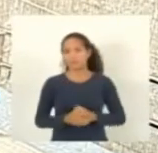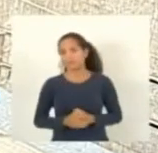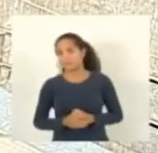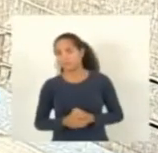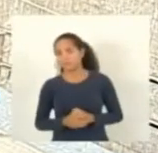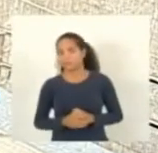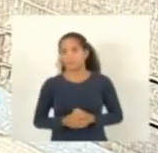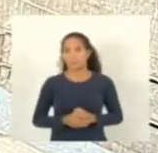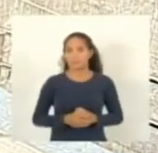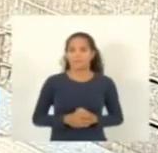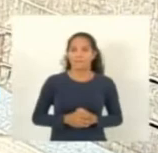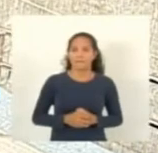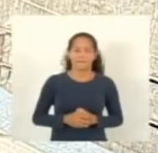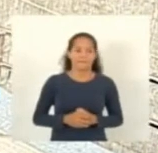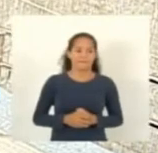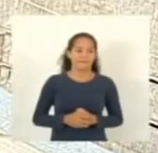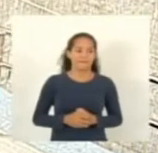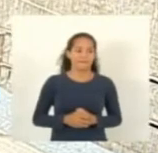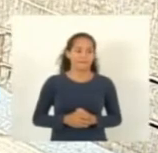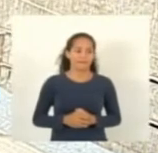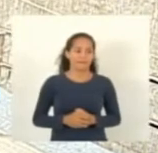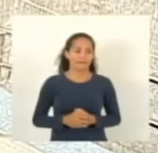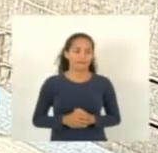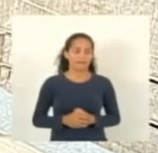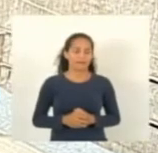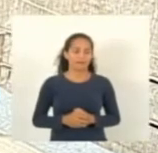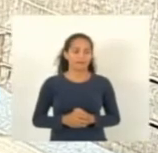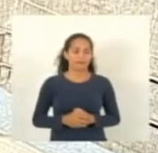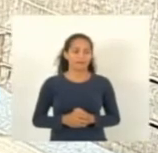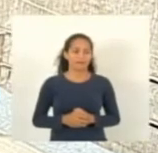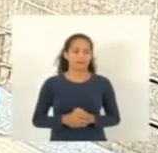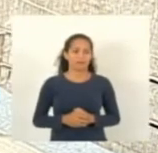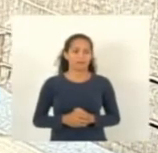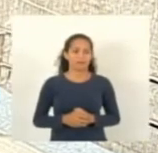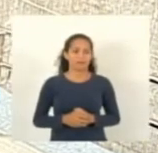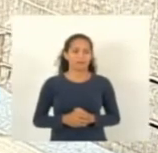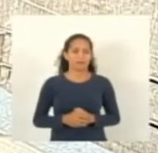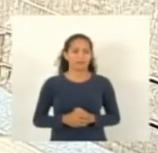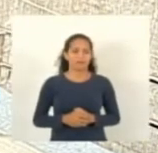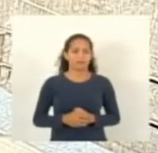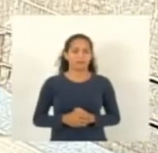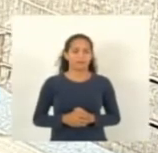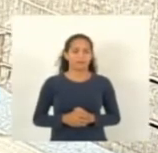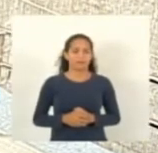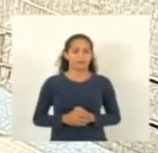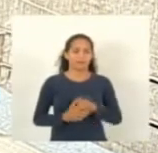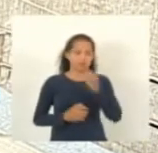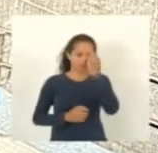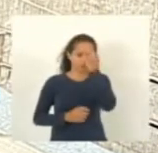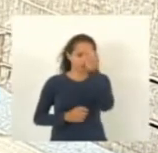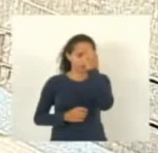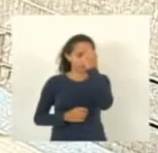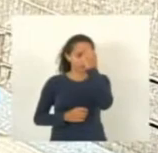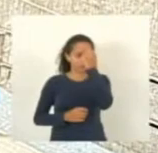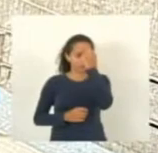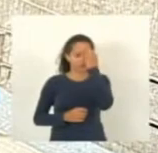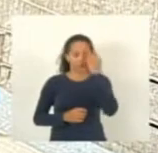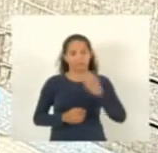a e a a é o presidente da Comissão que não tem um que não pode pedir para entender nada. Sr.